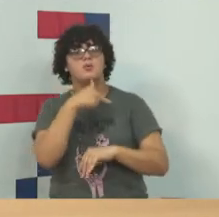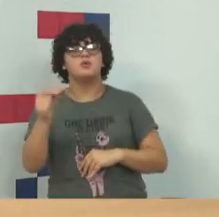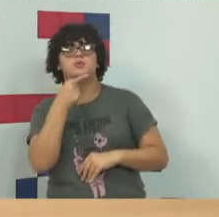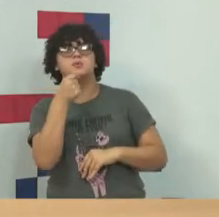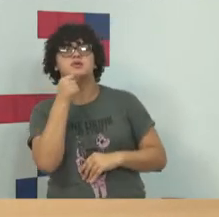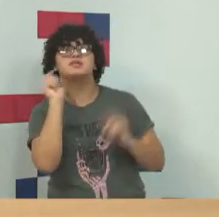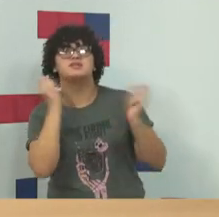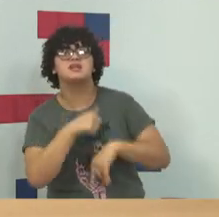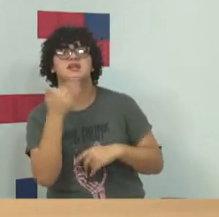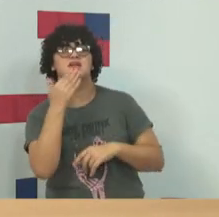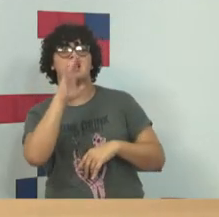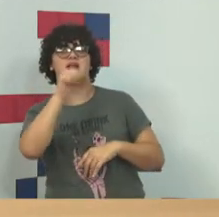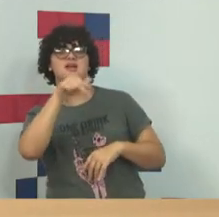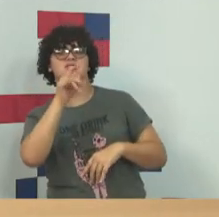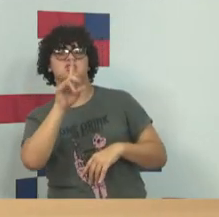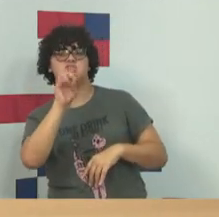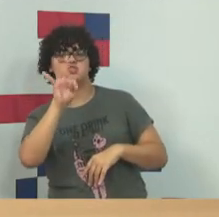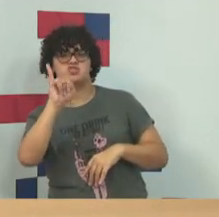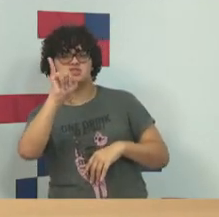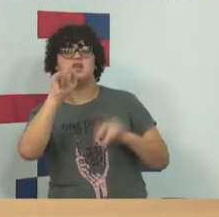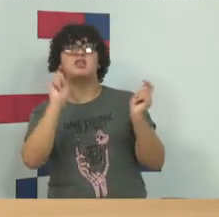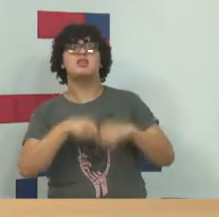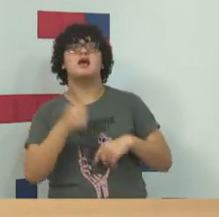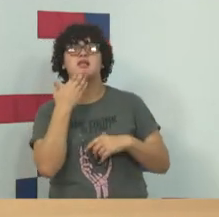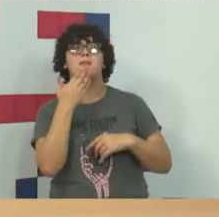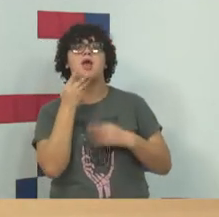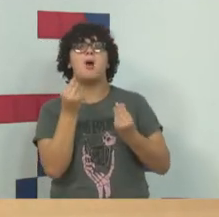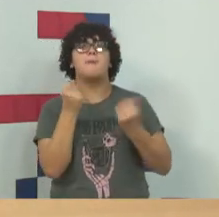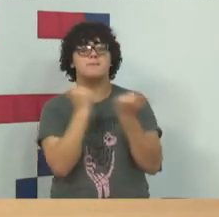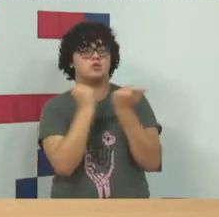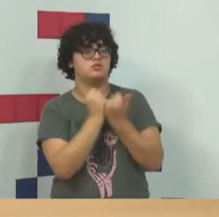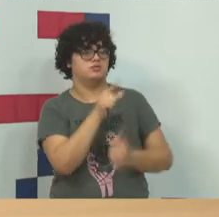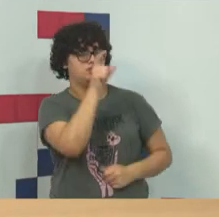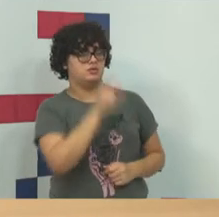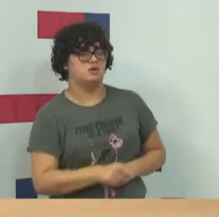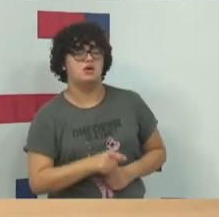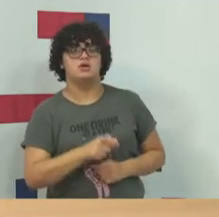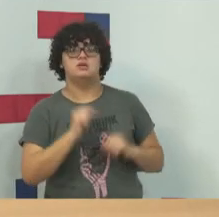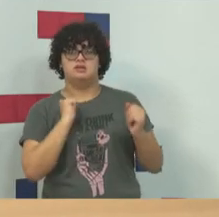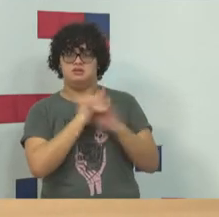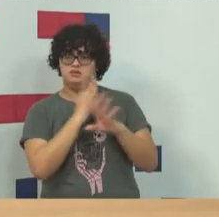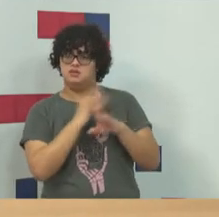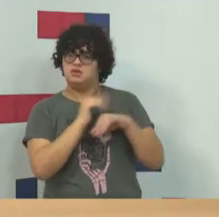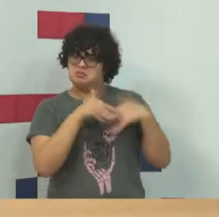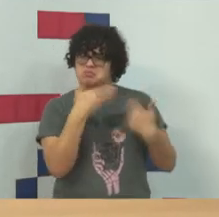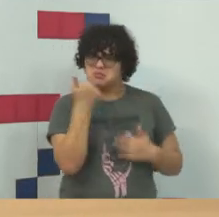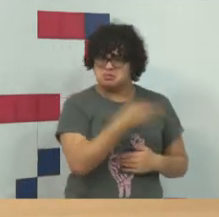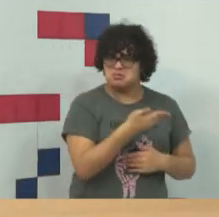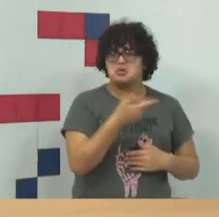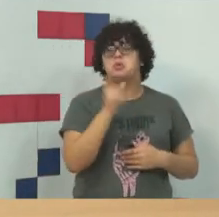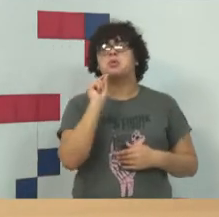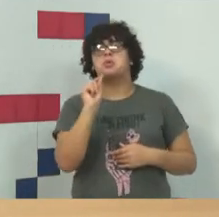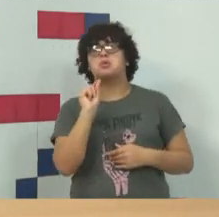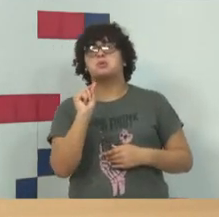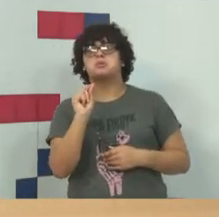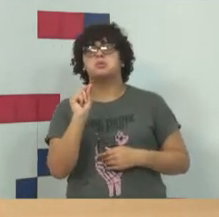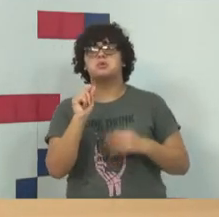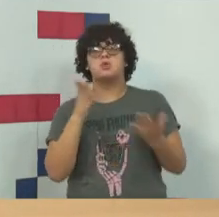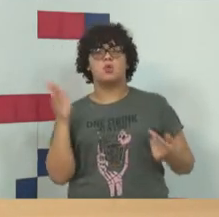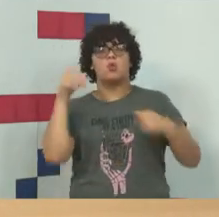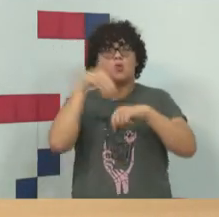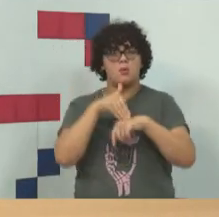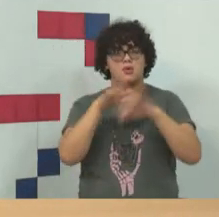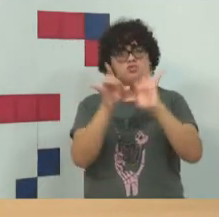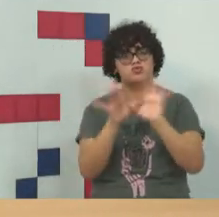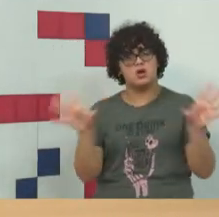o diz Kant? Temos que proteger o acusado, o cidadão, é melhor um cidadão culpado